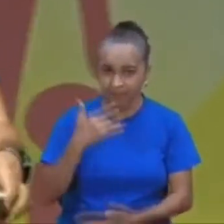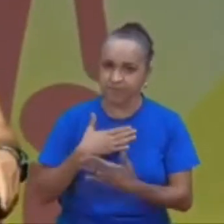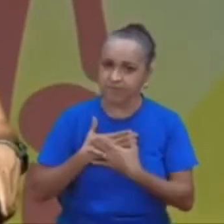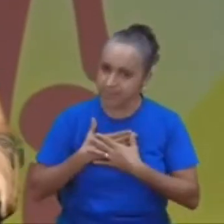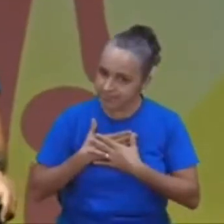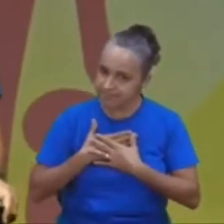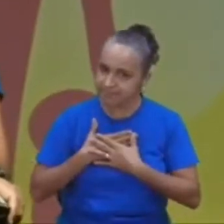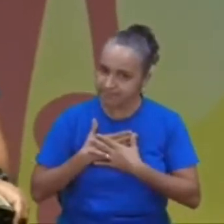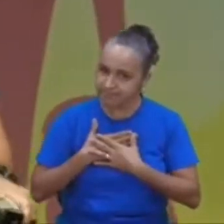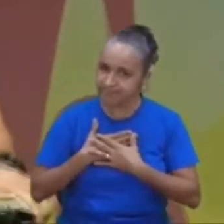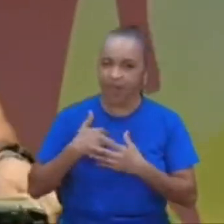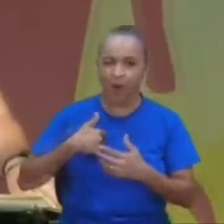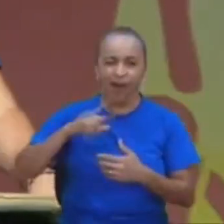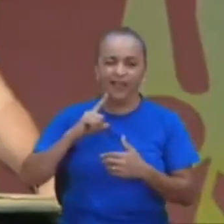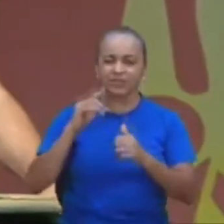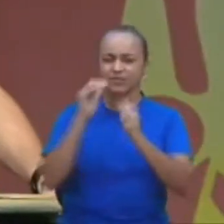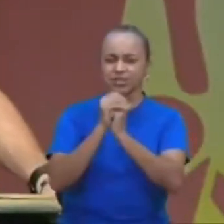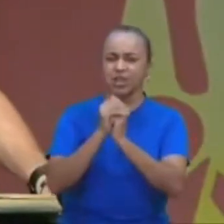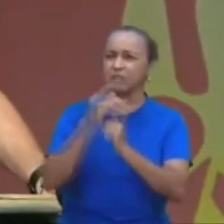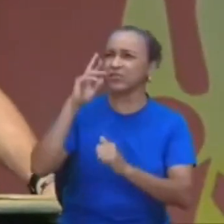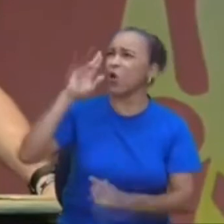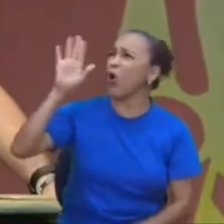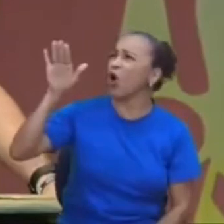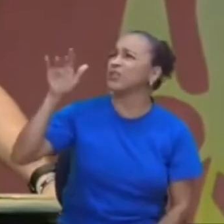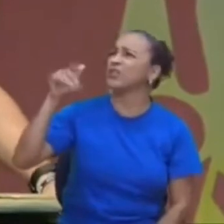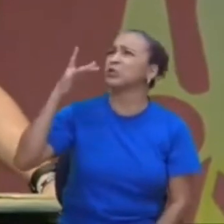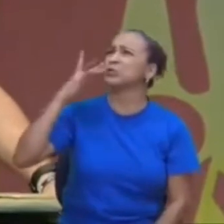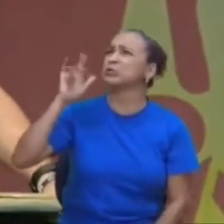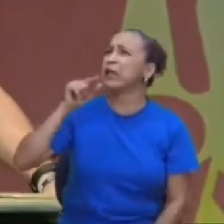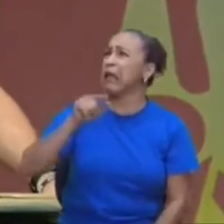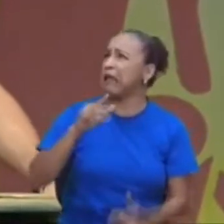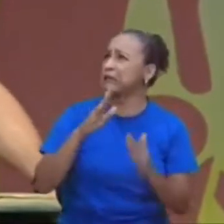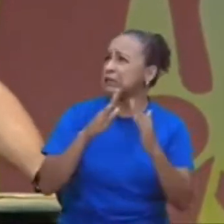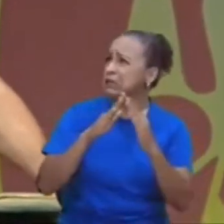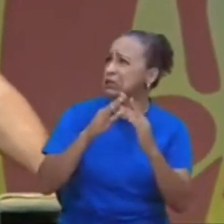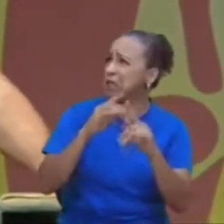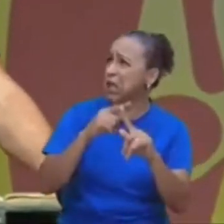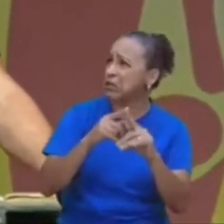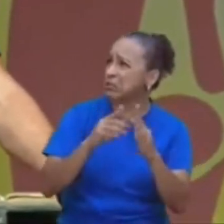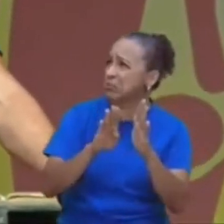eu fiz até uma oração, disse, Senhor, eu não sei se essa igreja, batista,